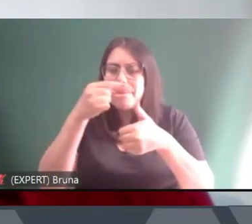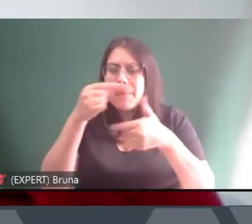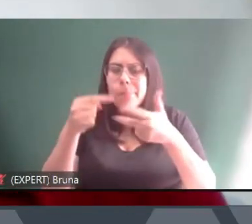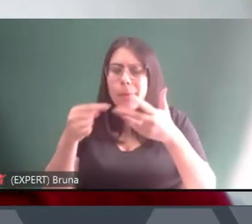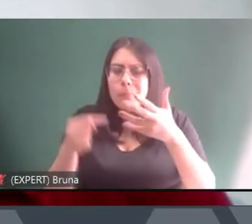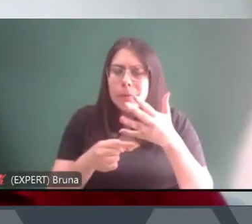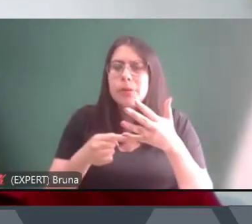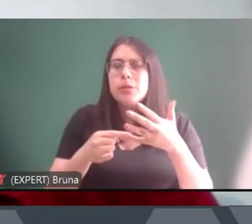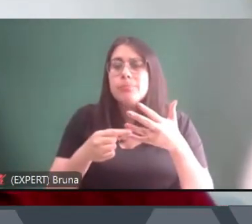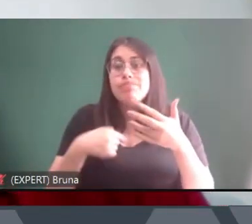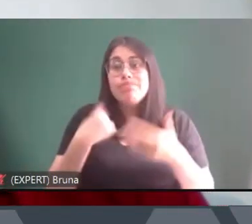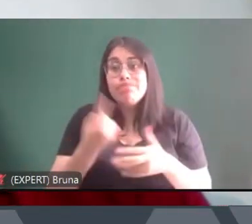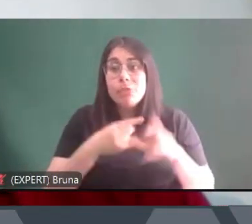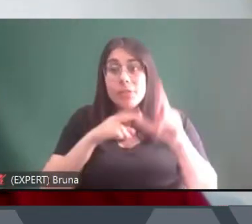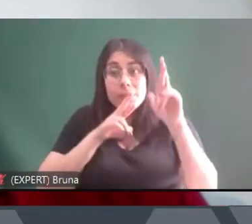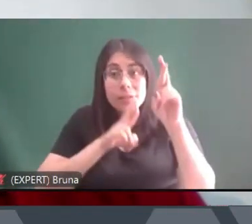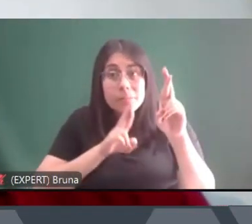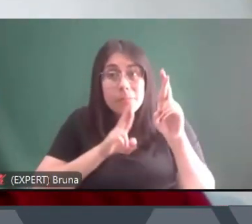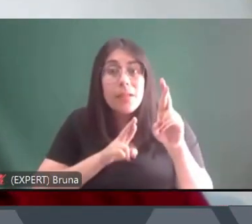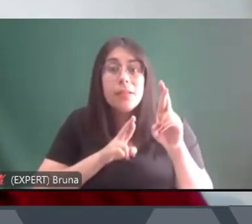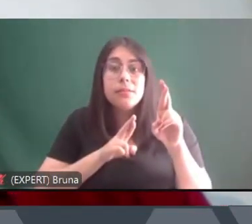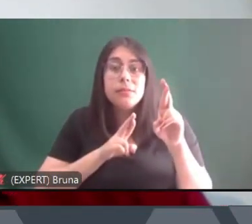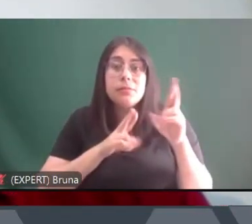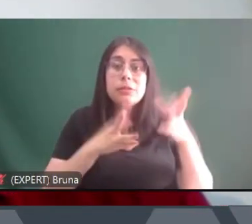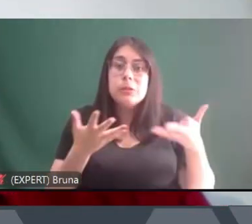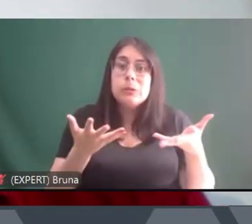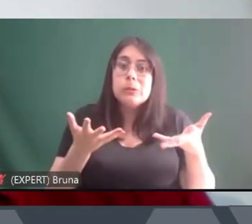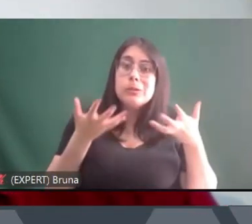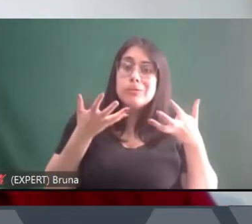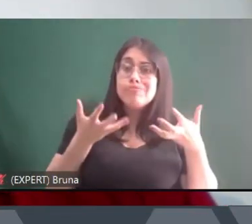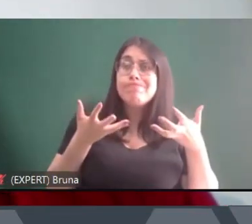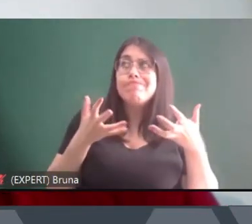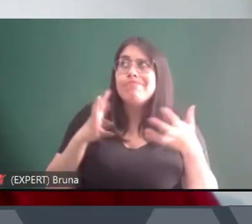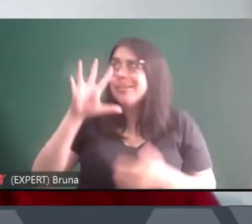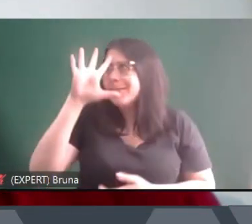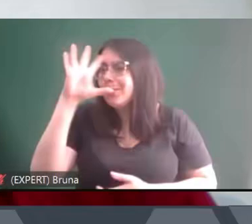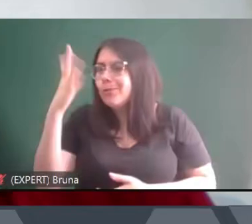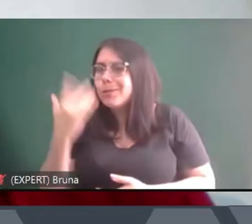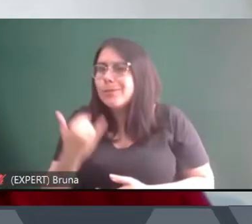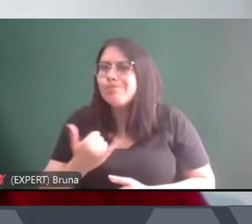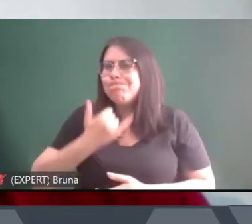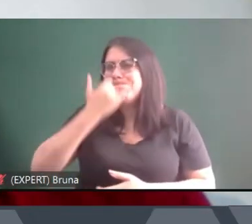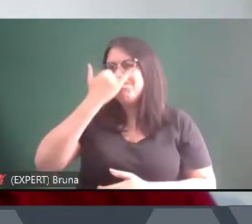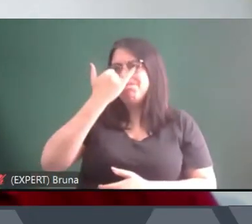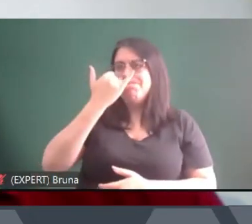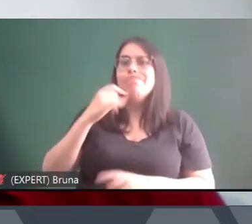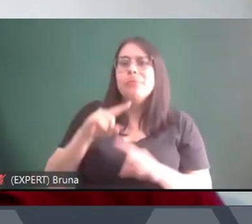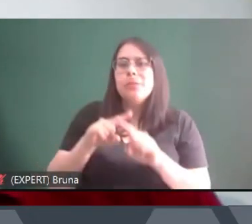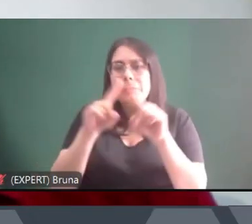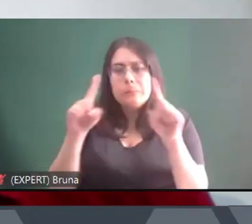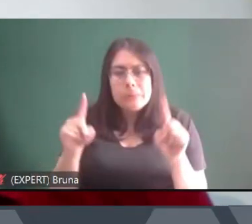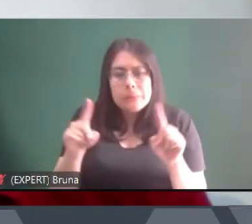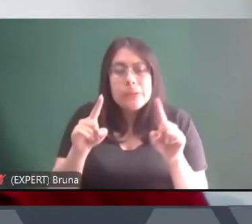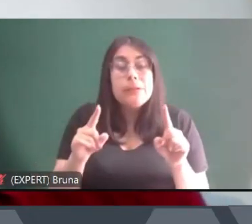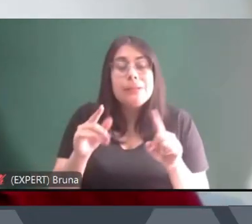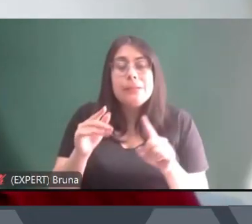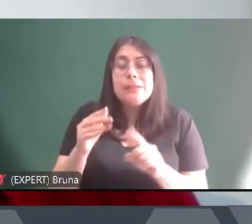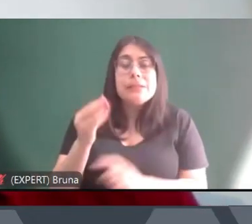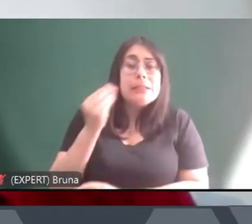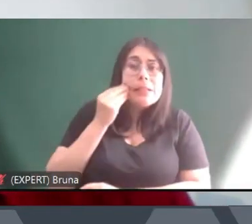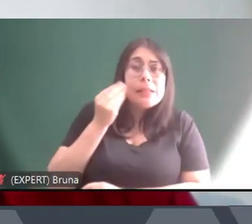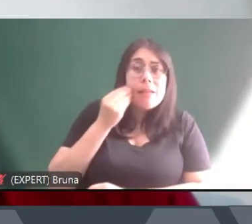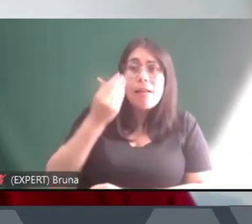das nossas expectativas, um pouco das nossas frustrações e talvez tentar entender por que que isso vem